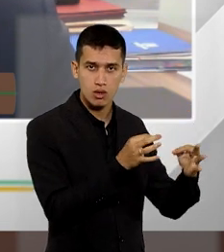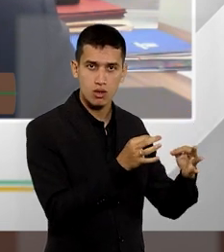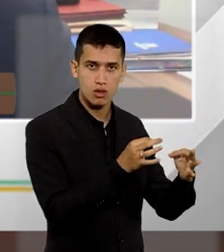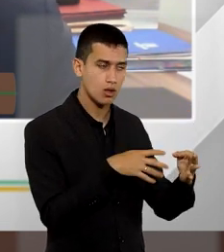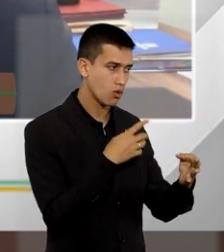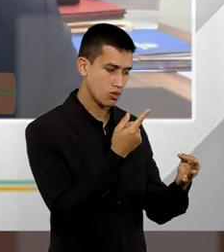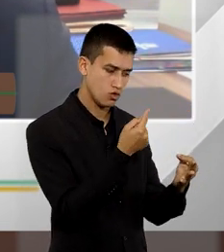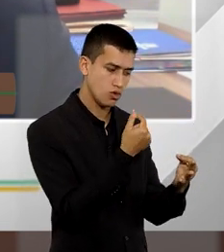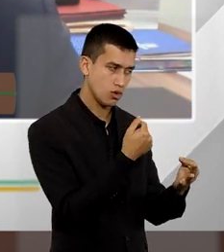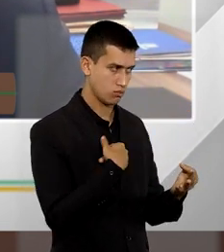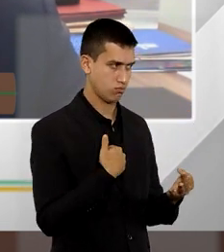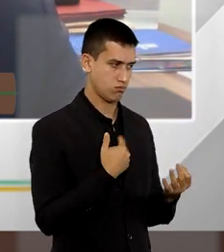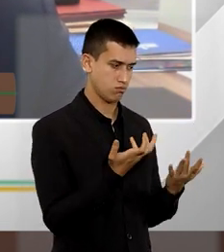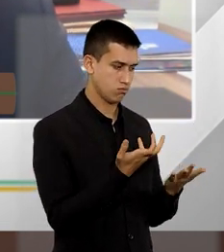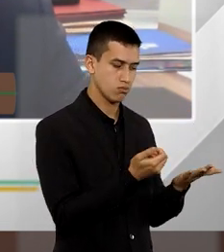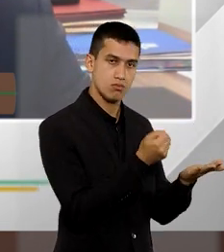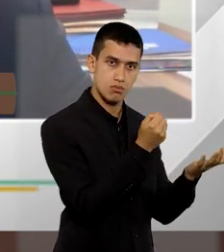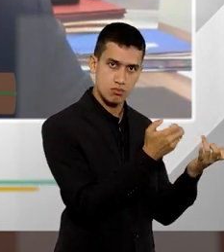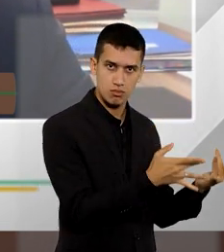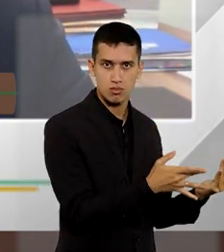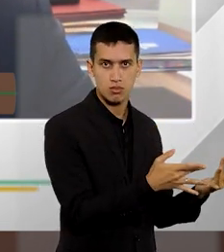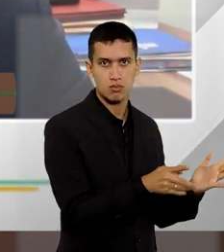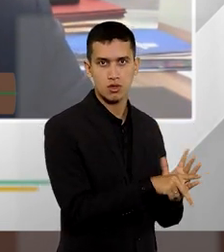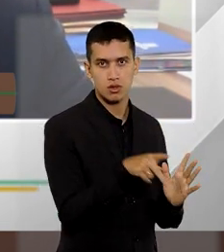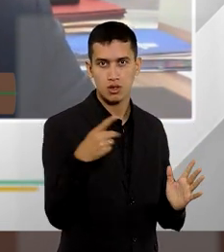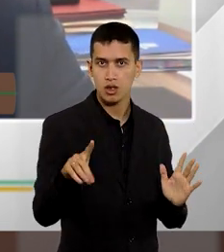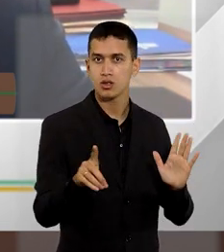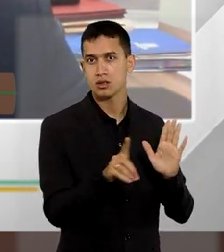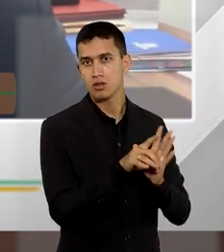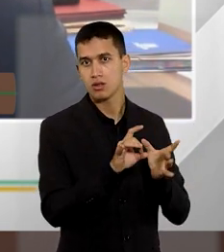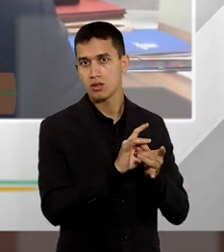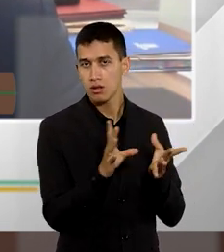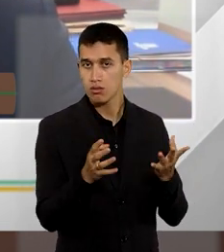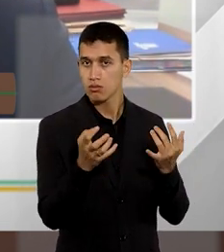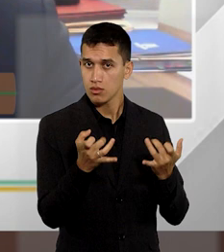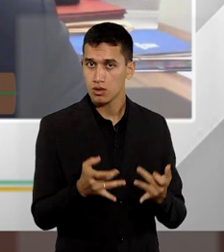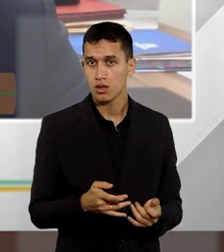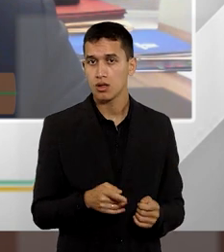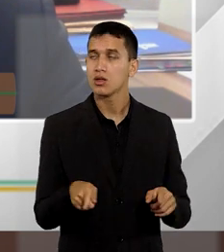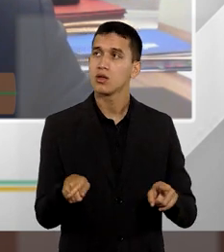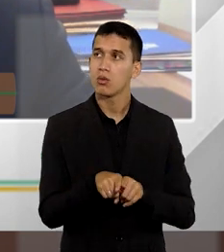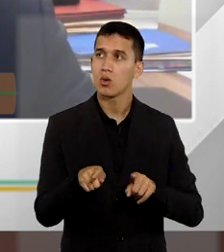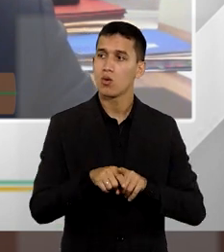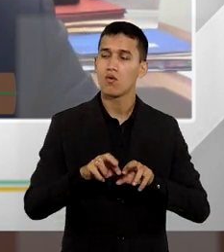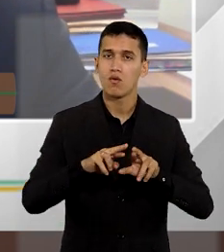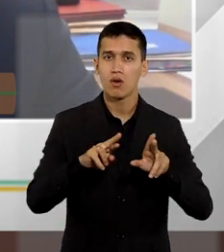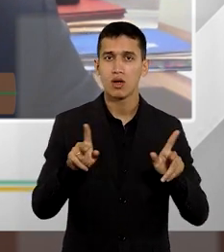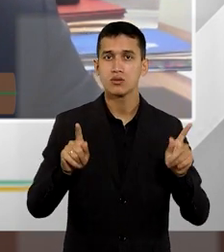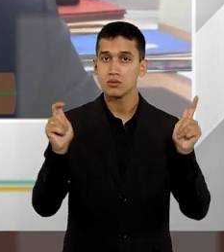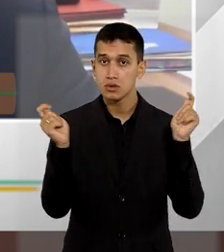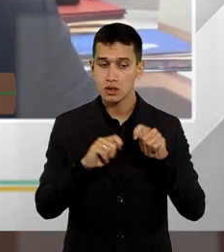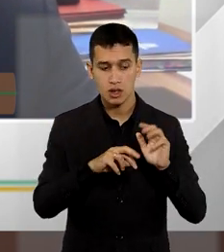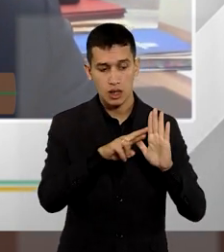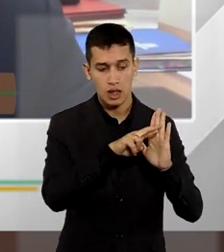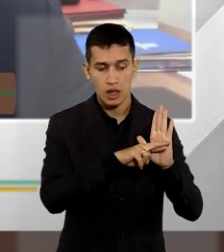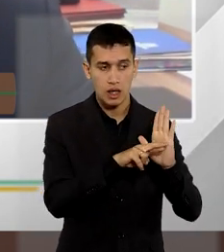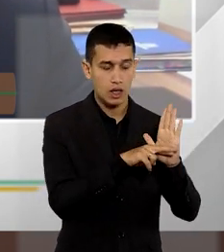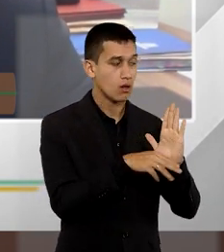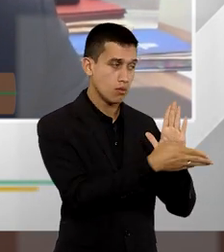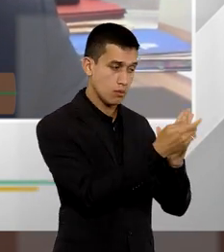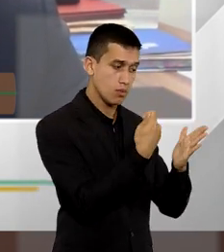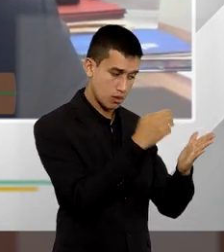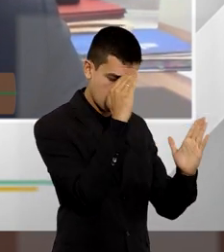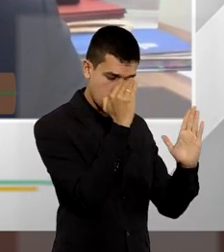própria parte, no seu direito de livre, pactuar com a parte, quais são as condições e as regras que haverão de ser